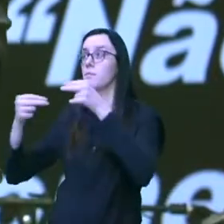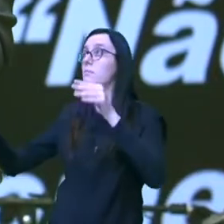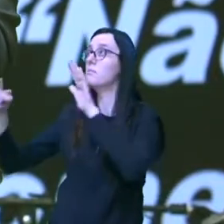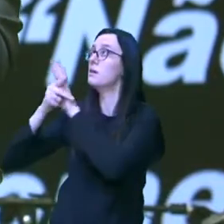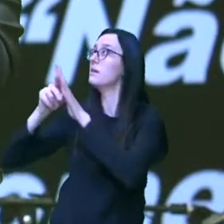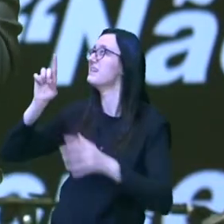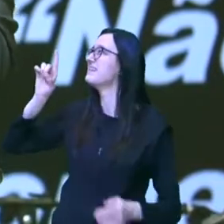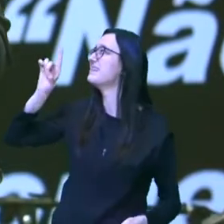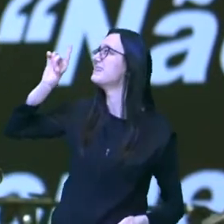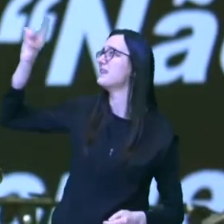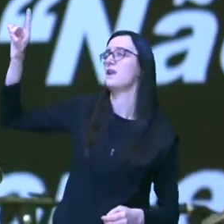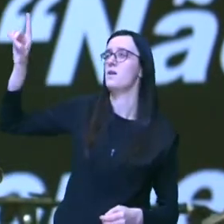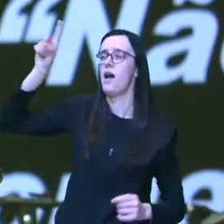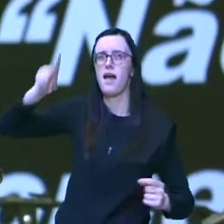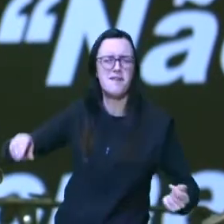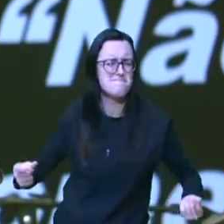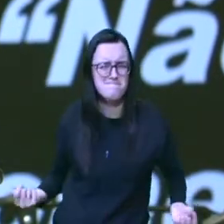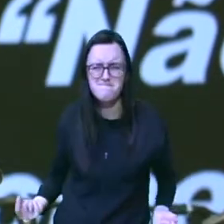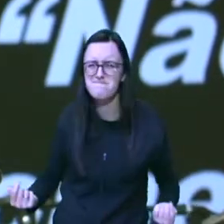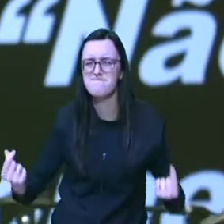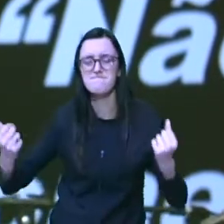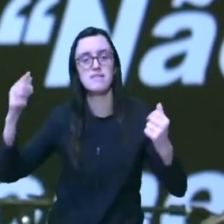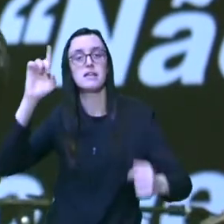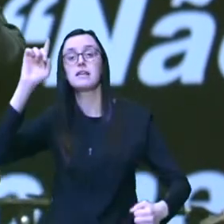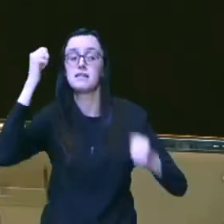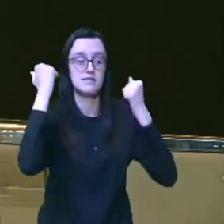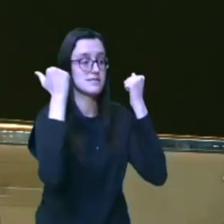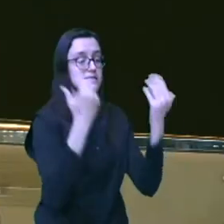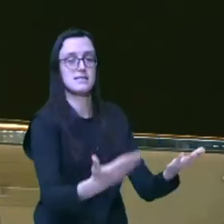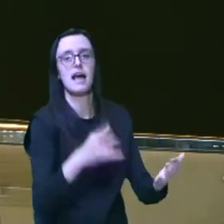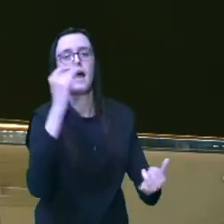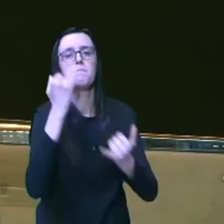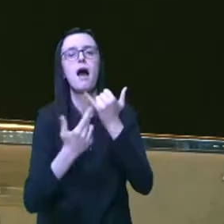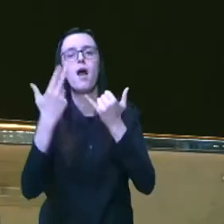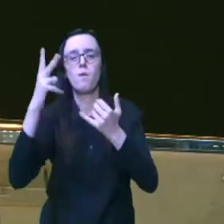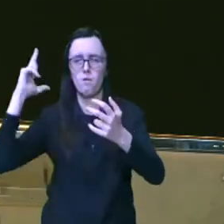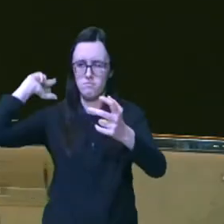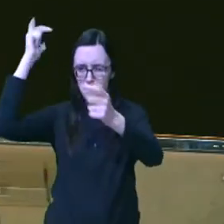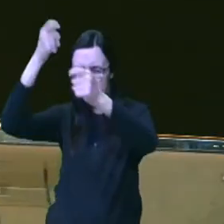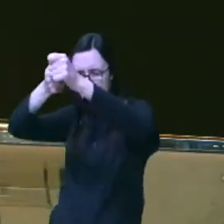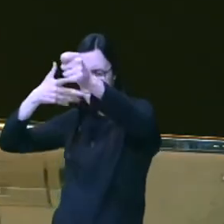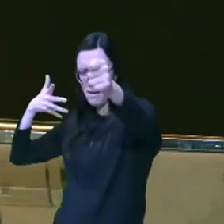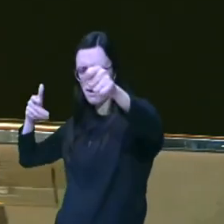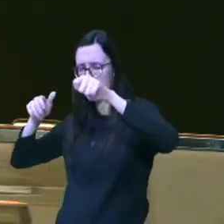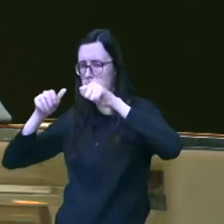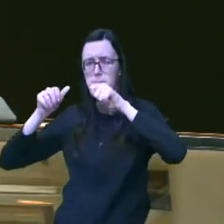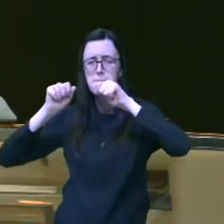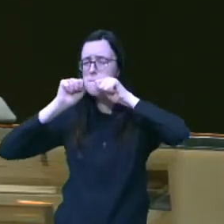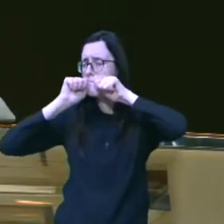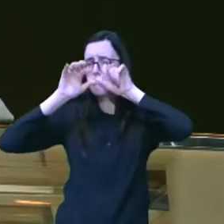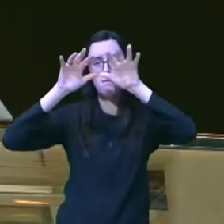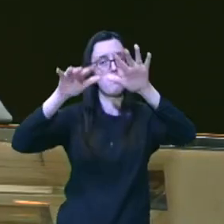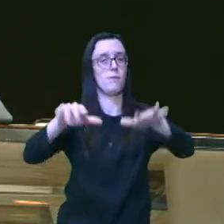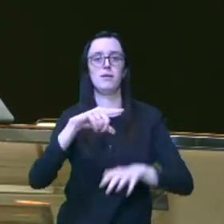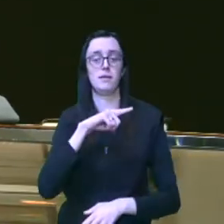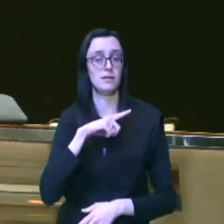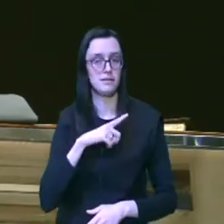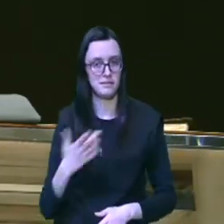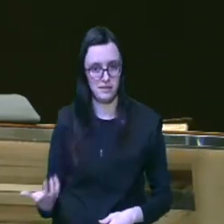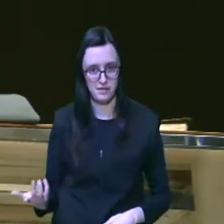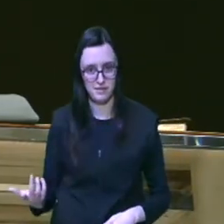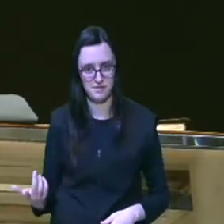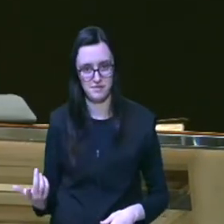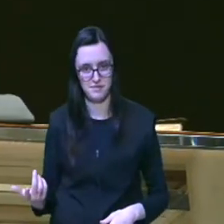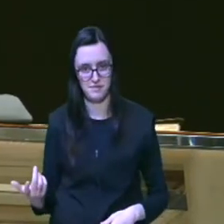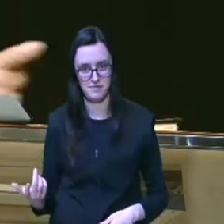Senhor recompensa que ele dá como flechas nas mãos do guerreiro e a impressão que dá que está dissociada a